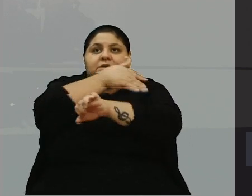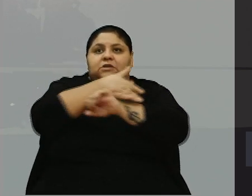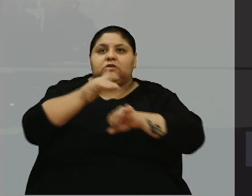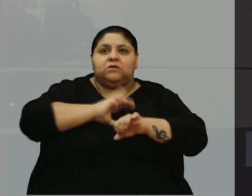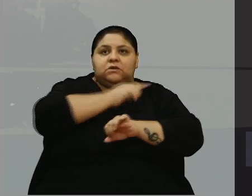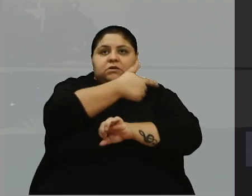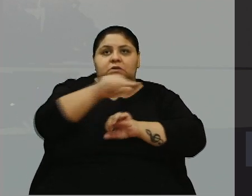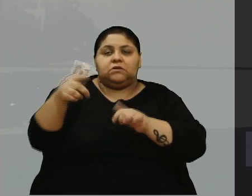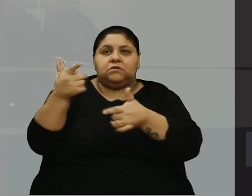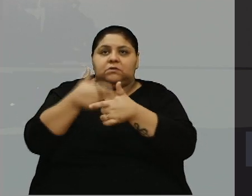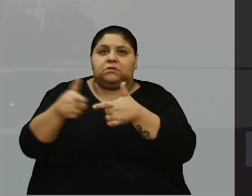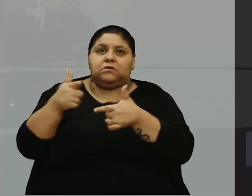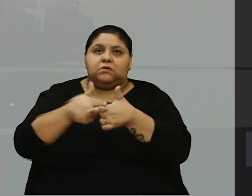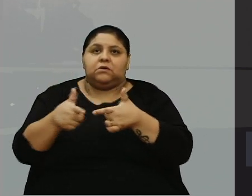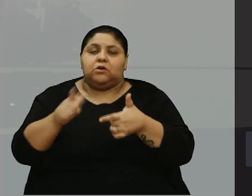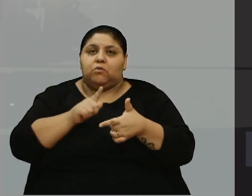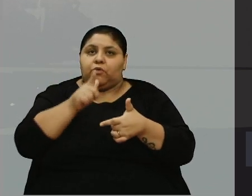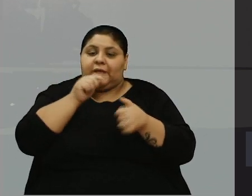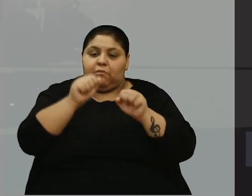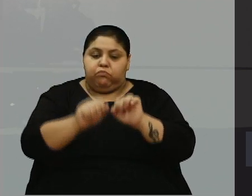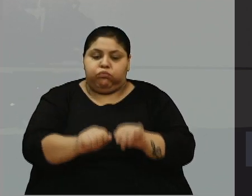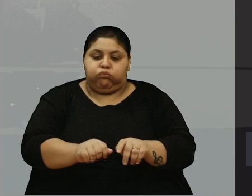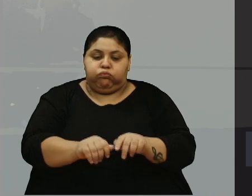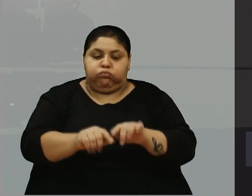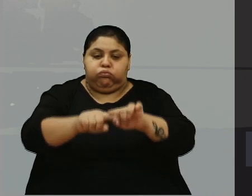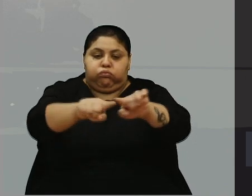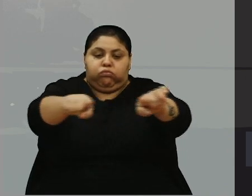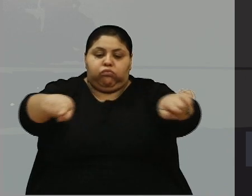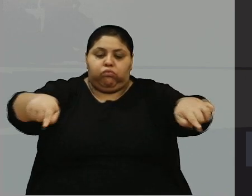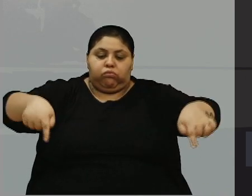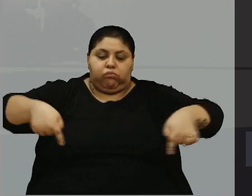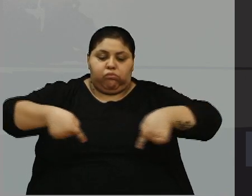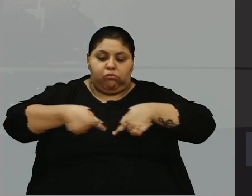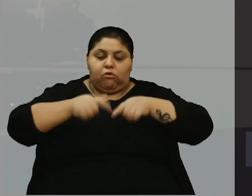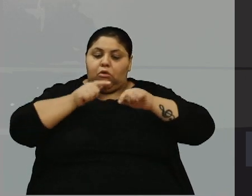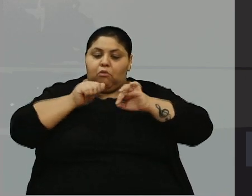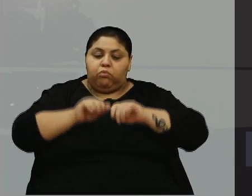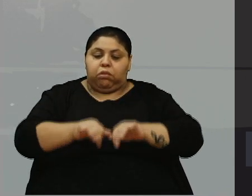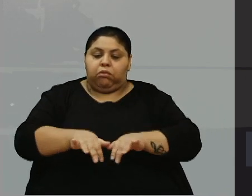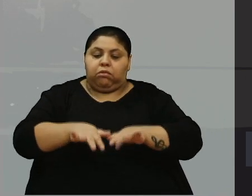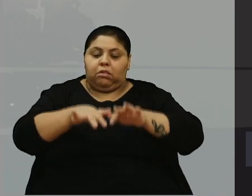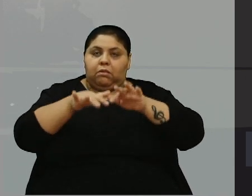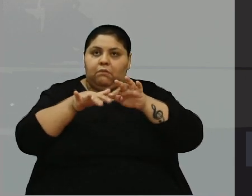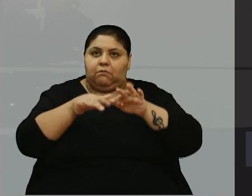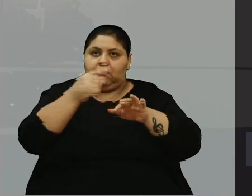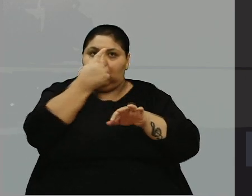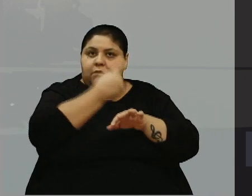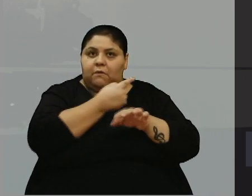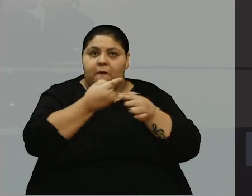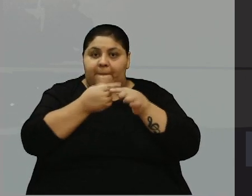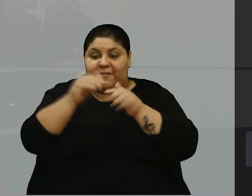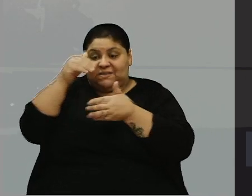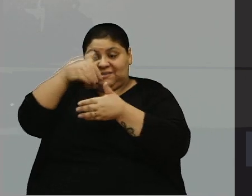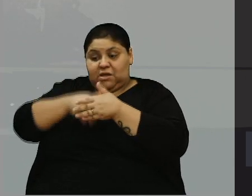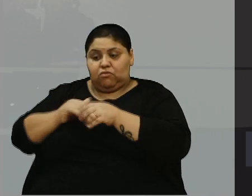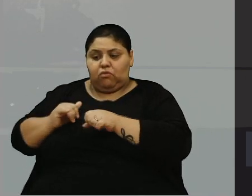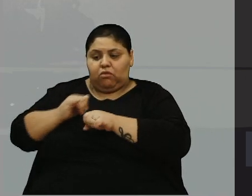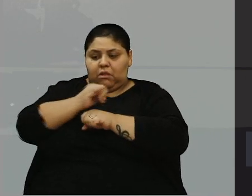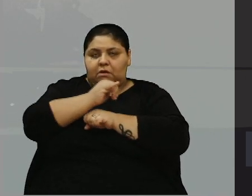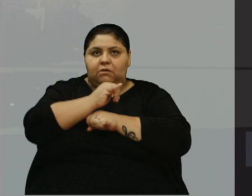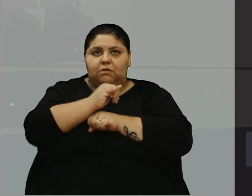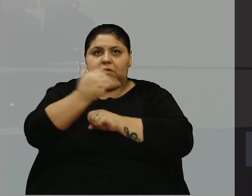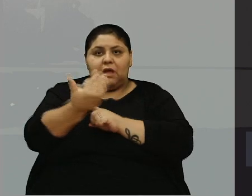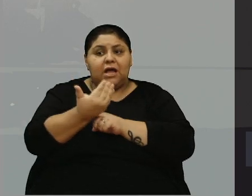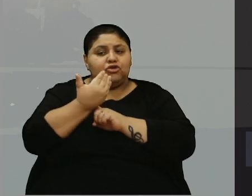porque ela forma uma bacia, tem o morro na frente, nas laterais. Mas, de dentro do aeroporto, ajuda